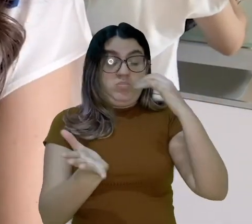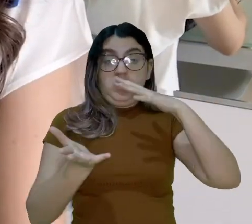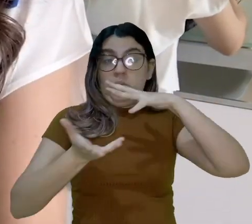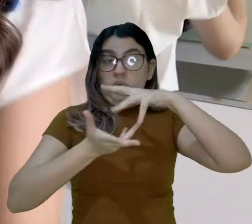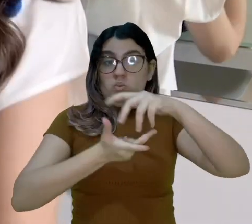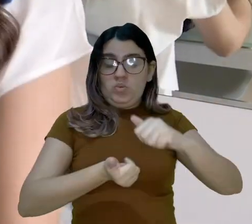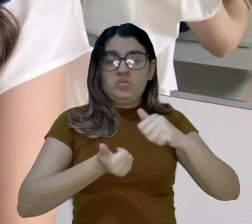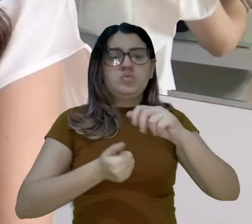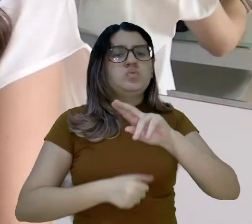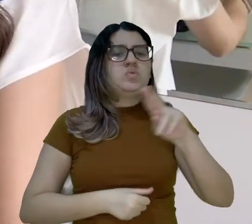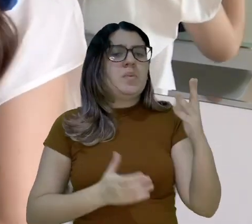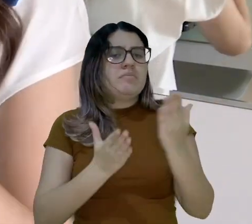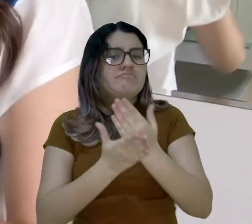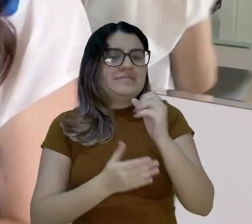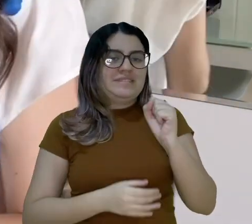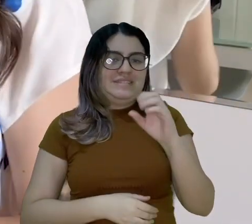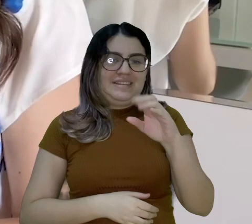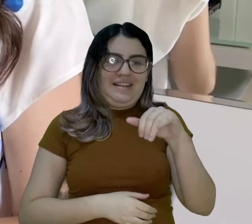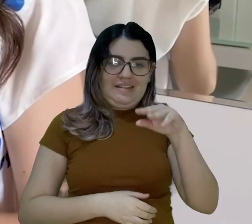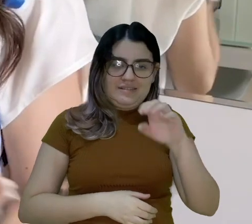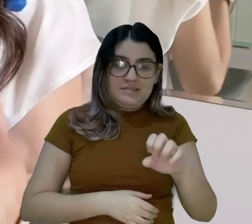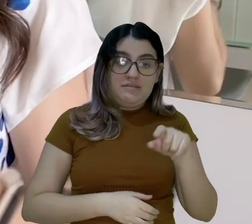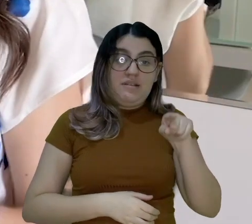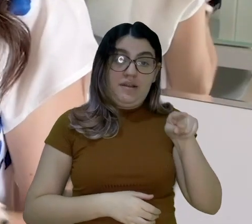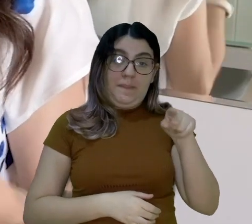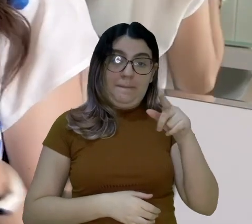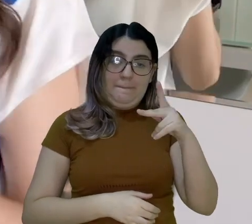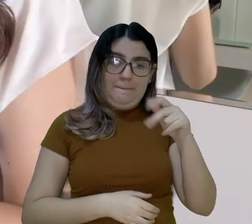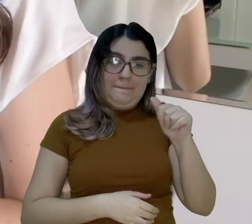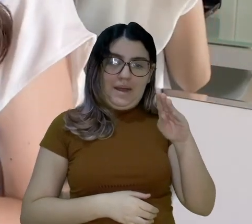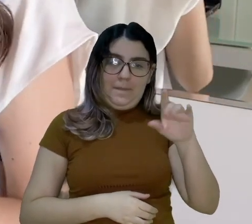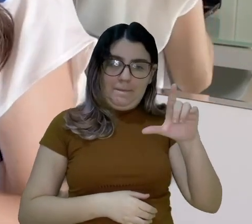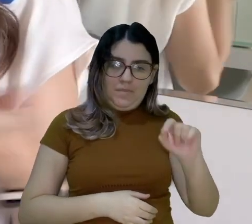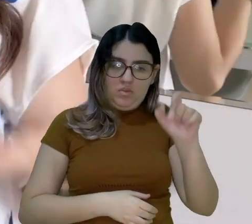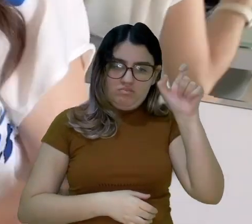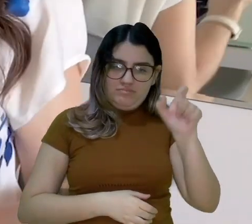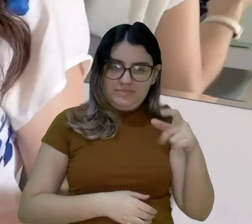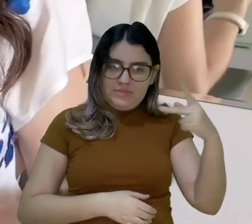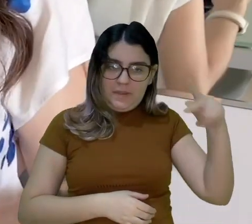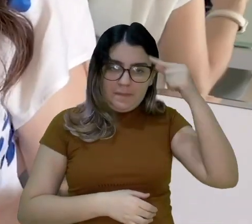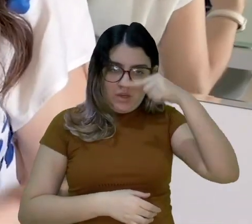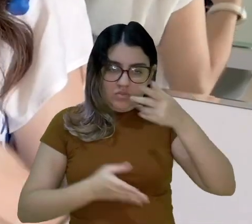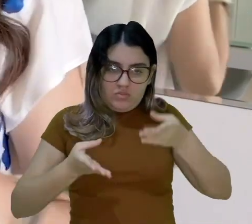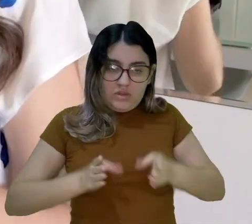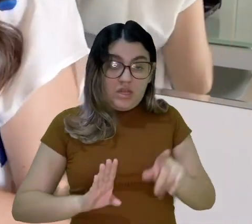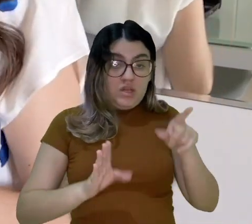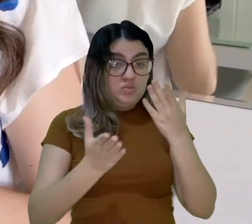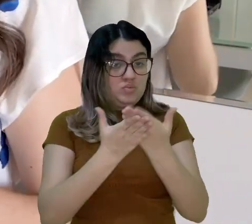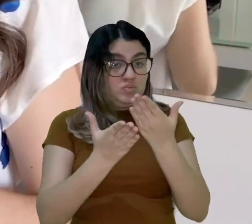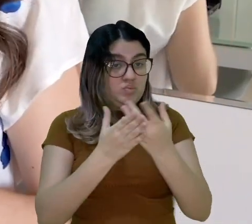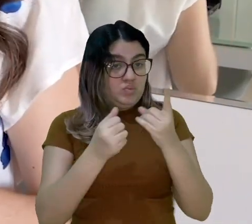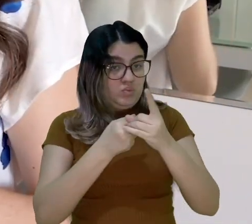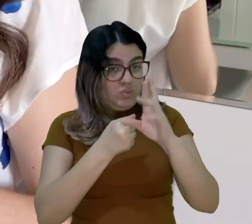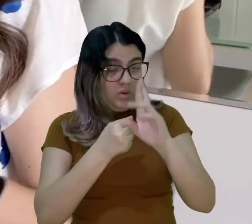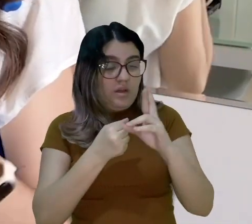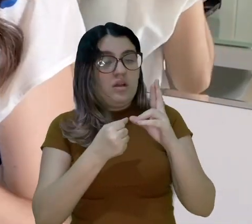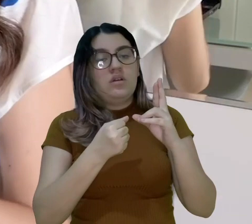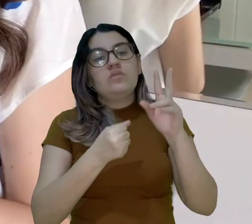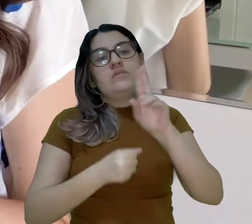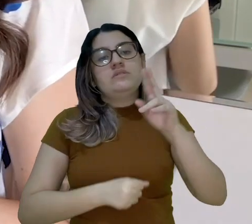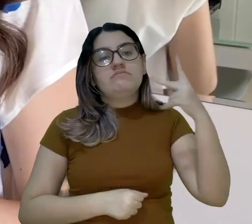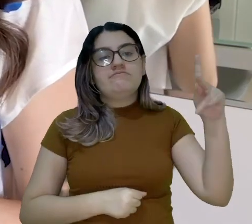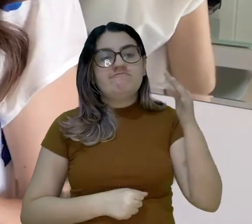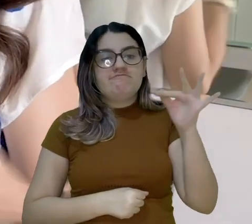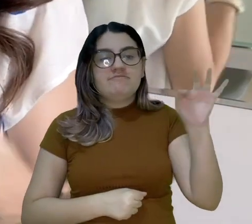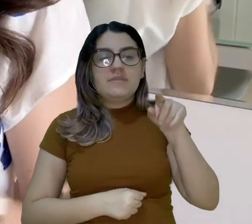revistas científicas do mundo, a Science. Atualmente, Pablo Lara, que é peruano, faz doutorado em uma universidade